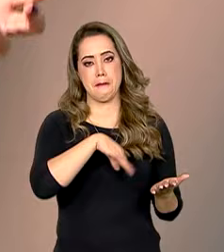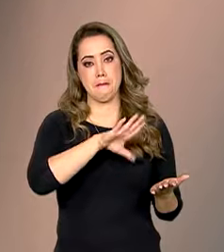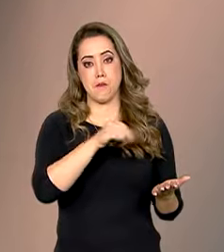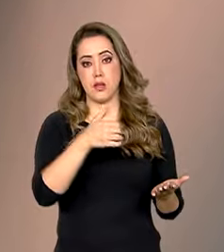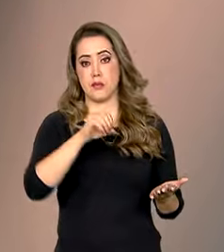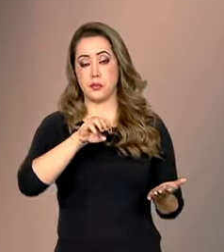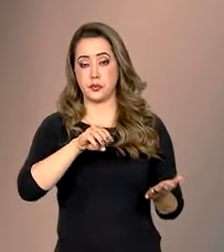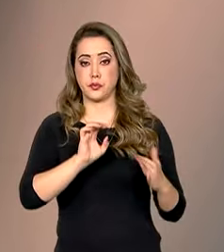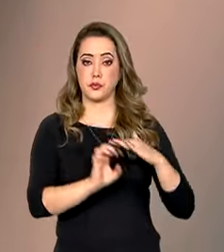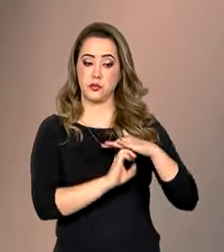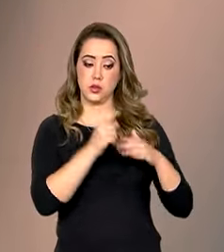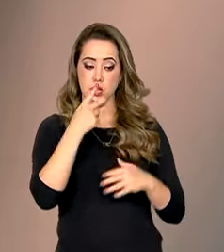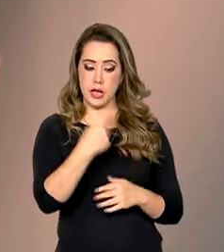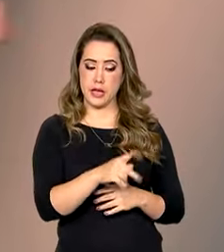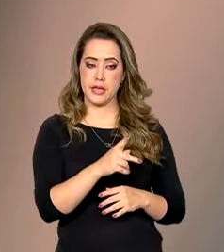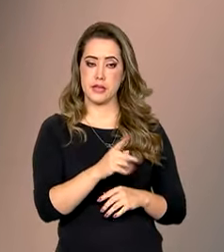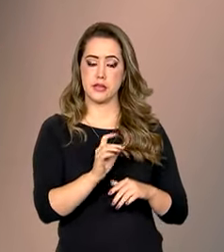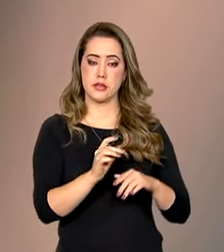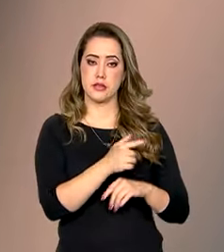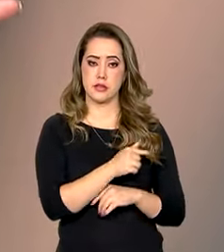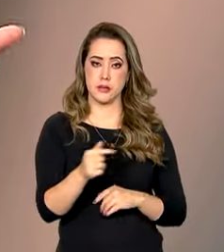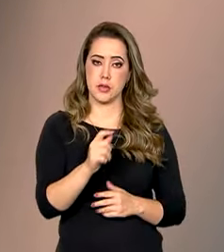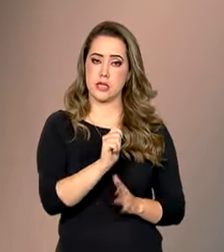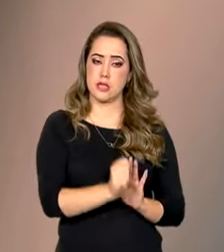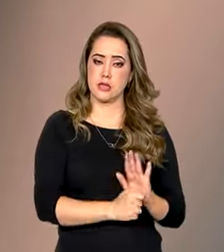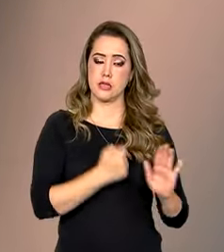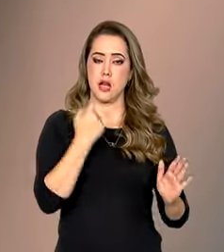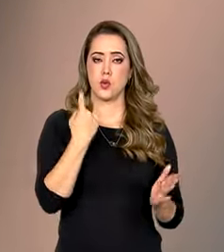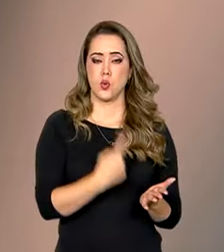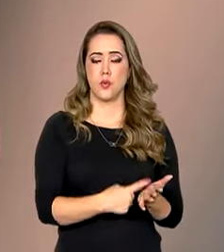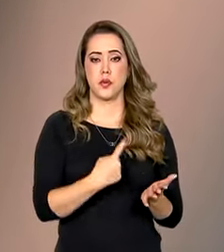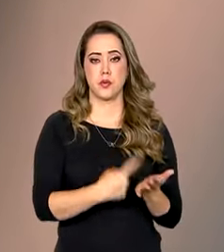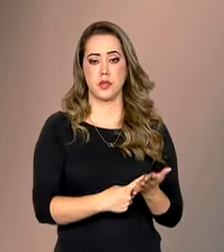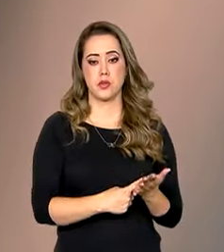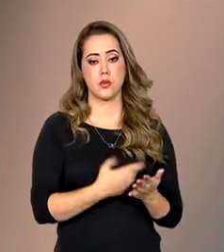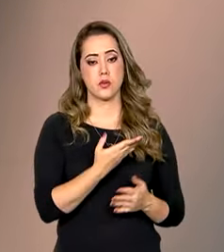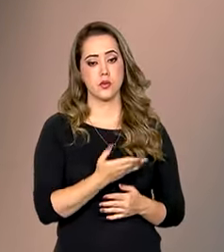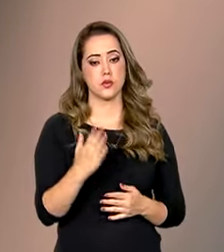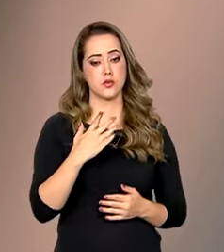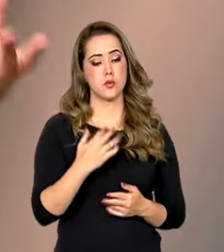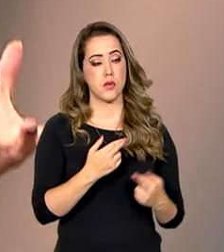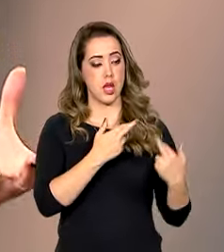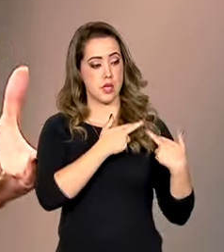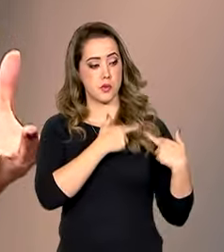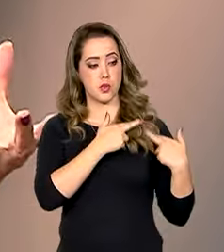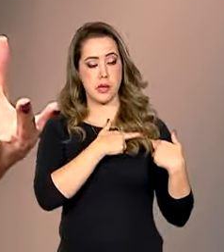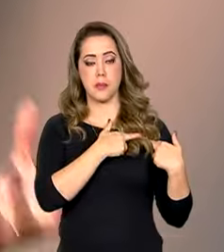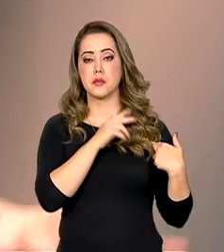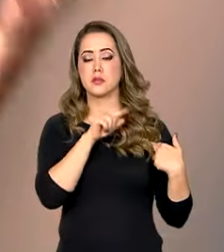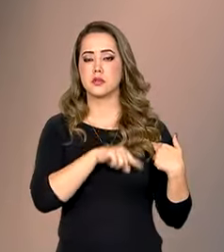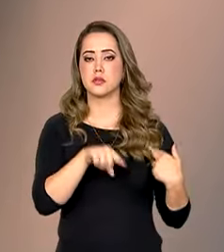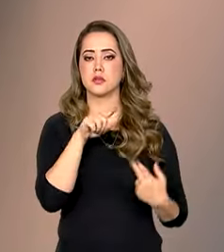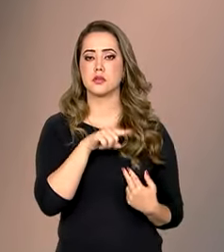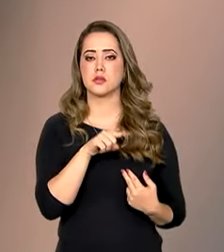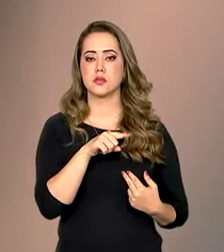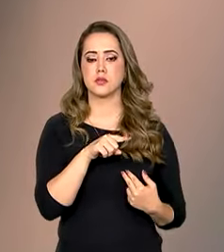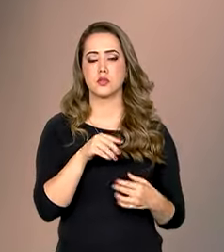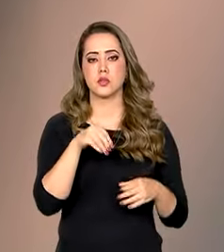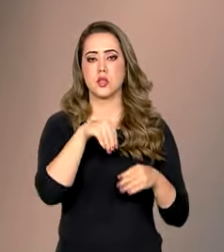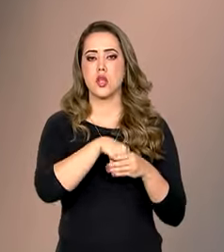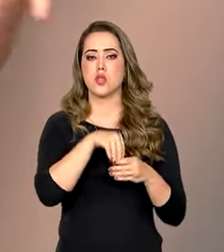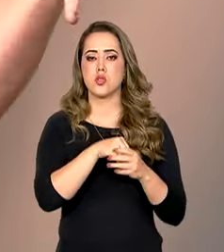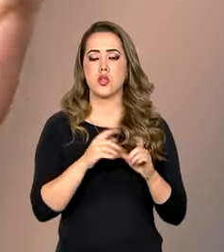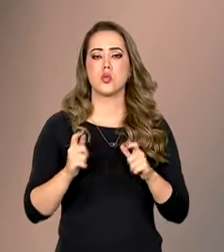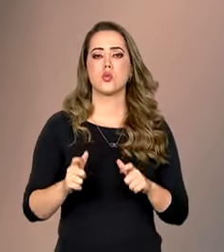empresas essa semana assinaram o termo de adesão, assumindo compromissos de dentro